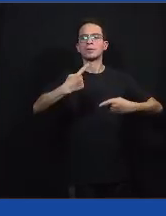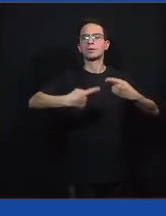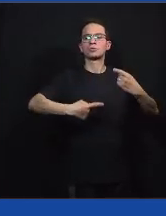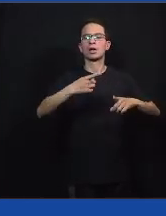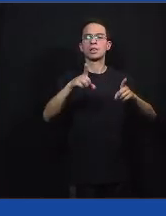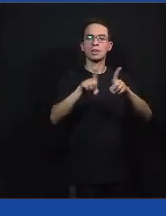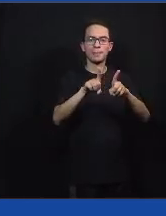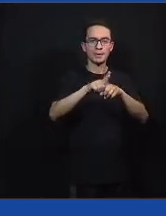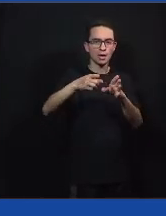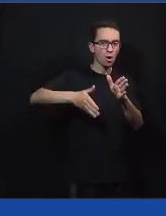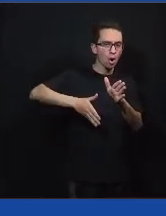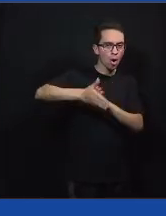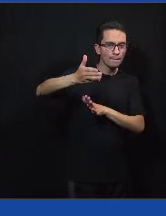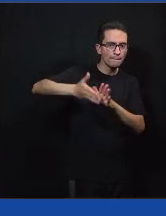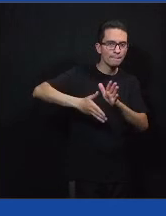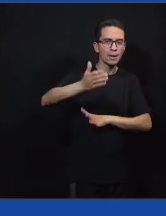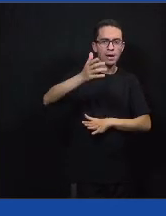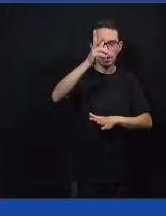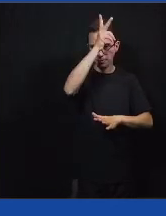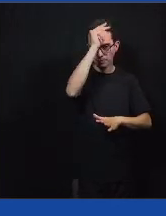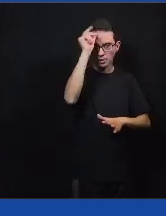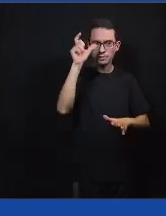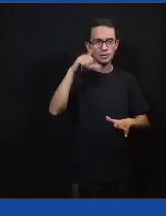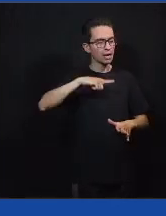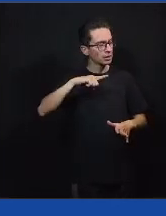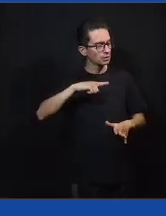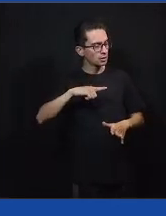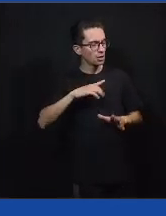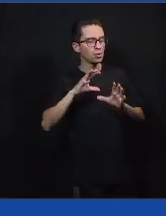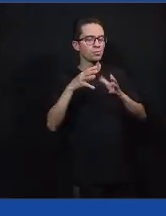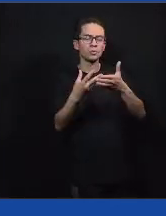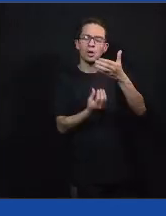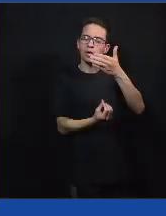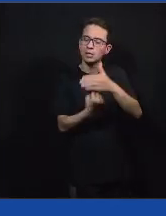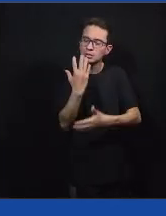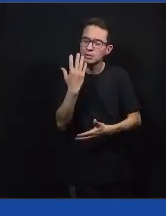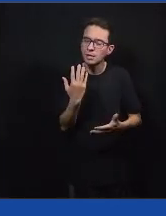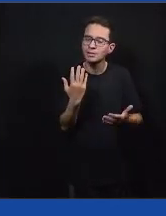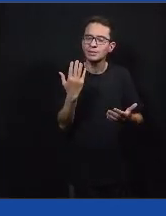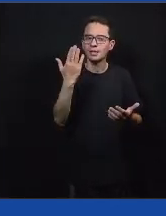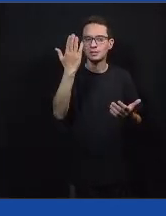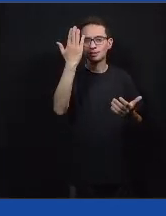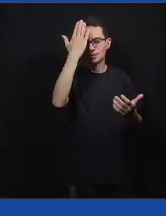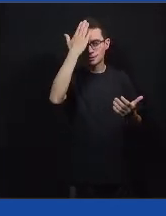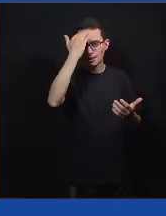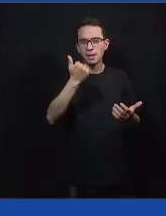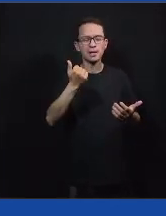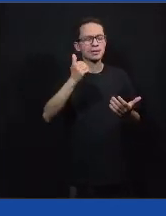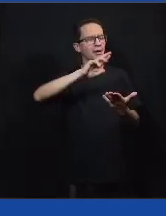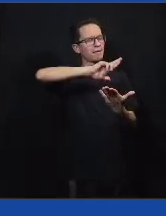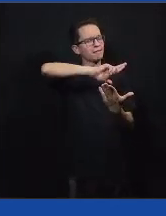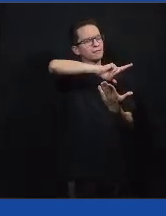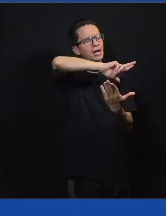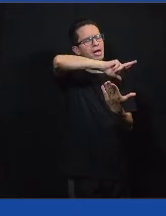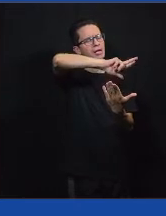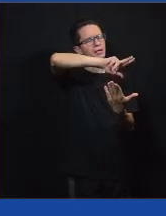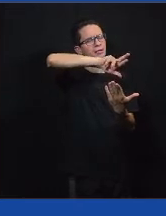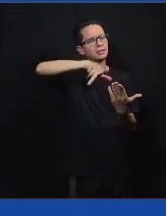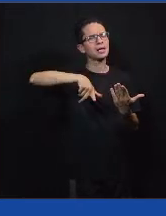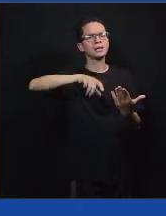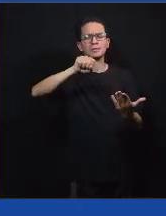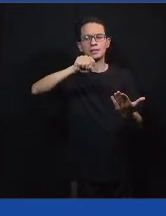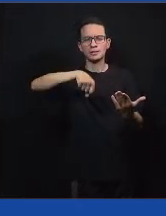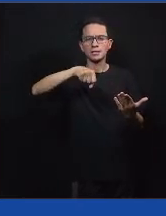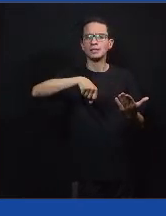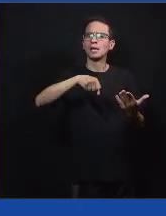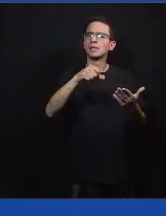municipais, é a revitalização de espaços comunitários, construção de hortas comunitárias, como aconteceu várias vezes, é a realização de projetos de